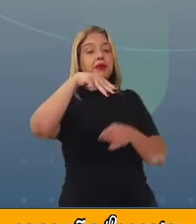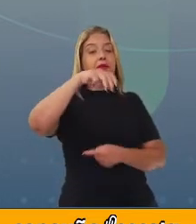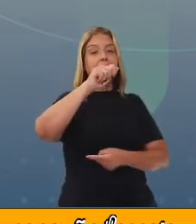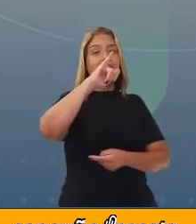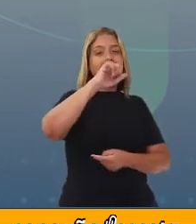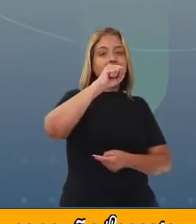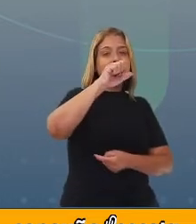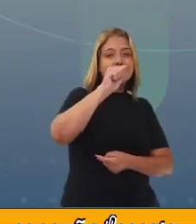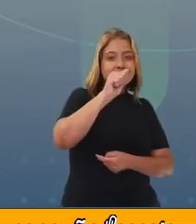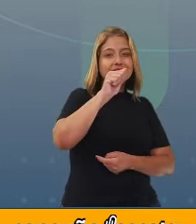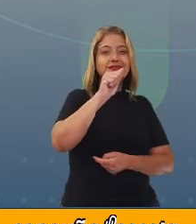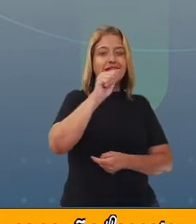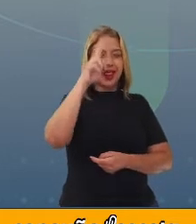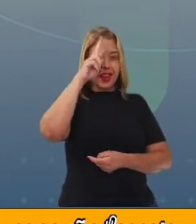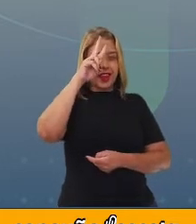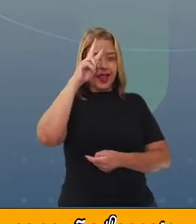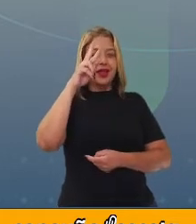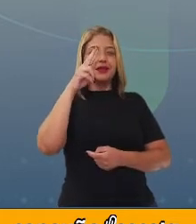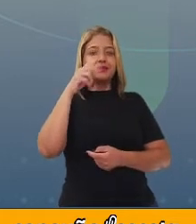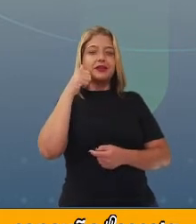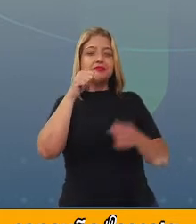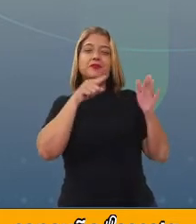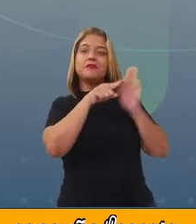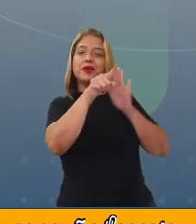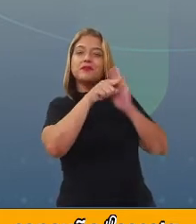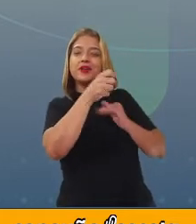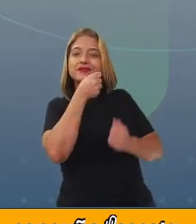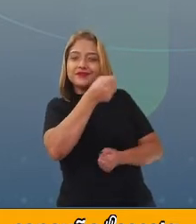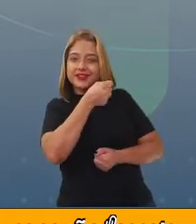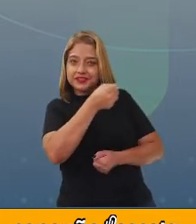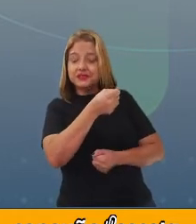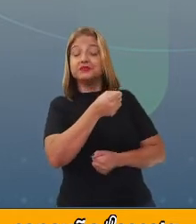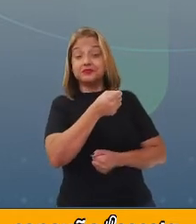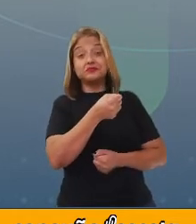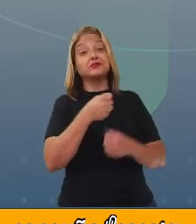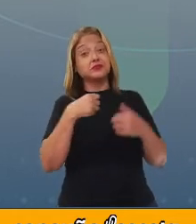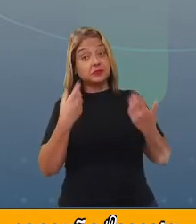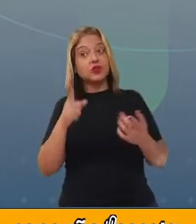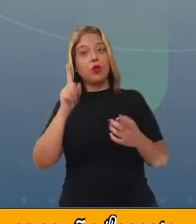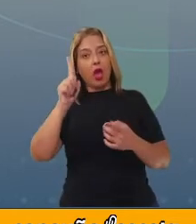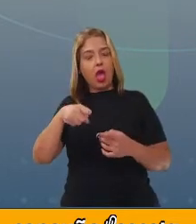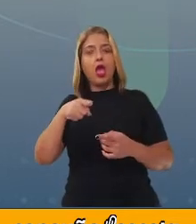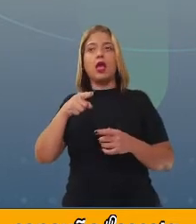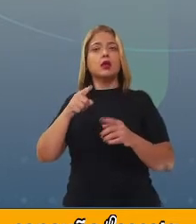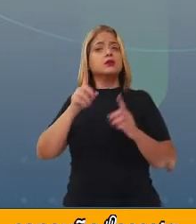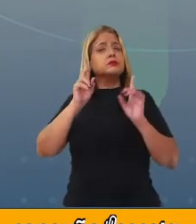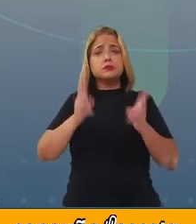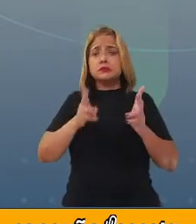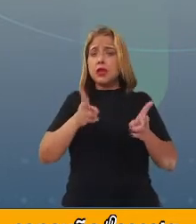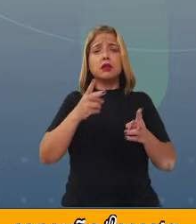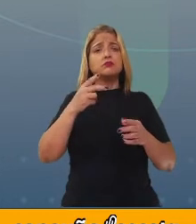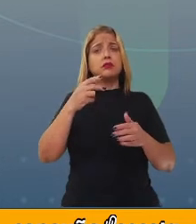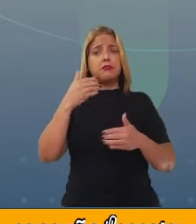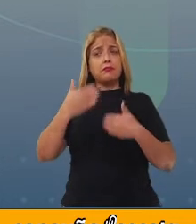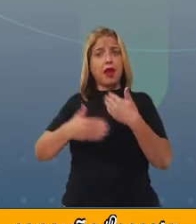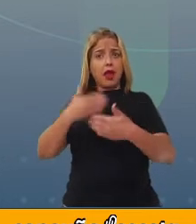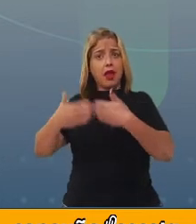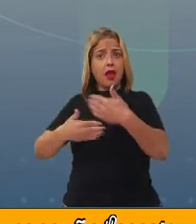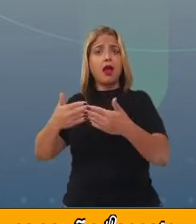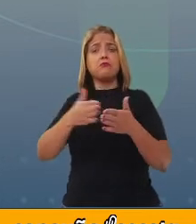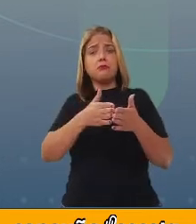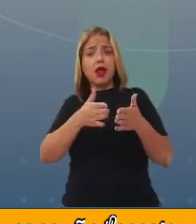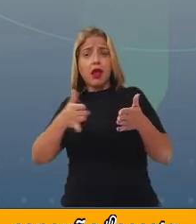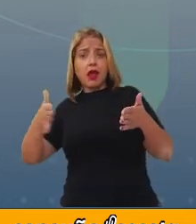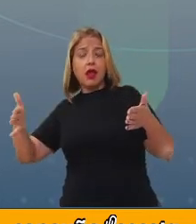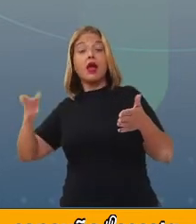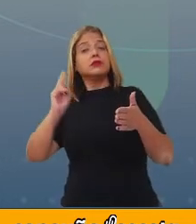Você lembra que era um programa de entrevistas? Pois é. Então, ali é o todo do gênero. Então, a entrevista